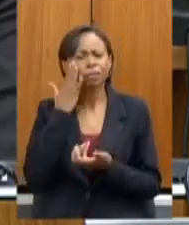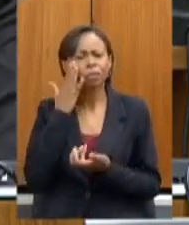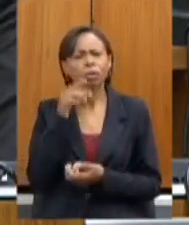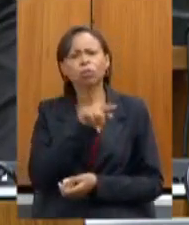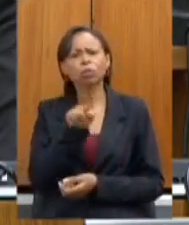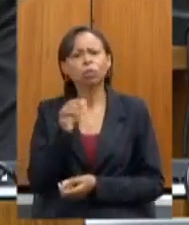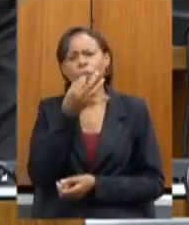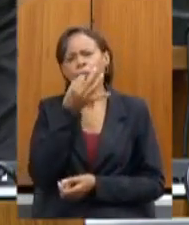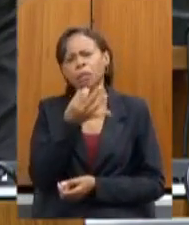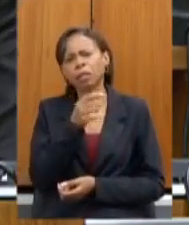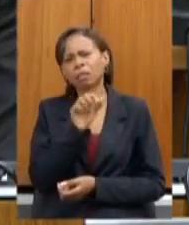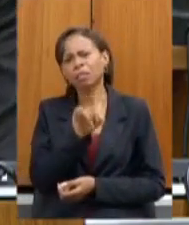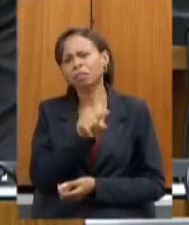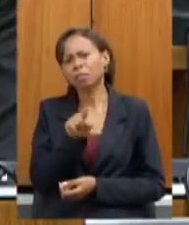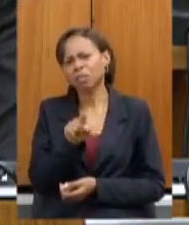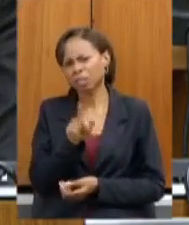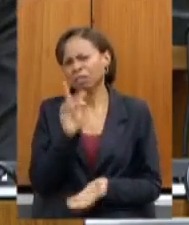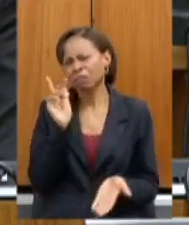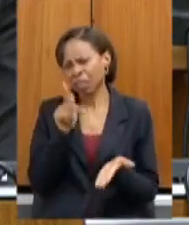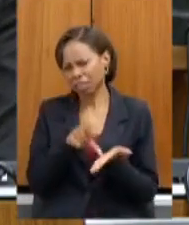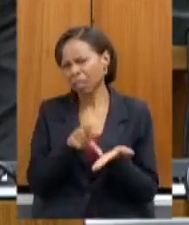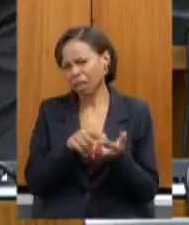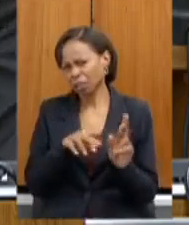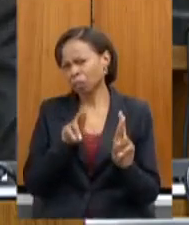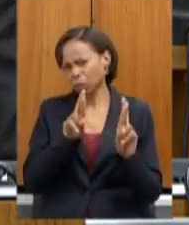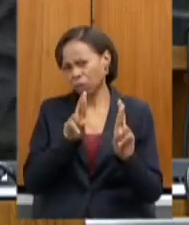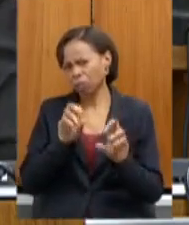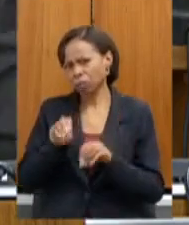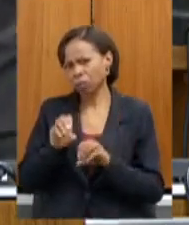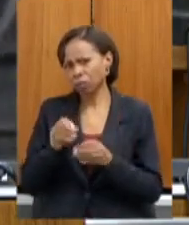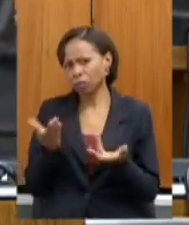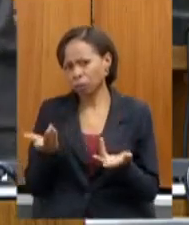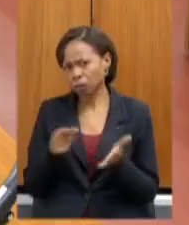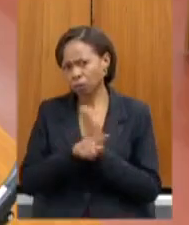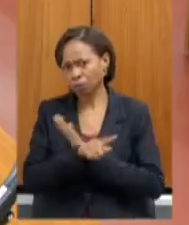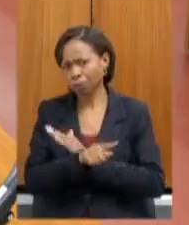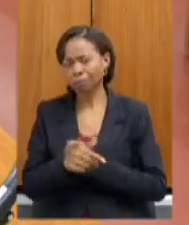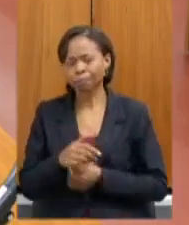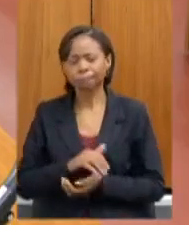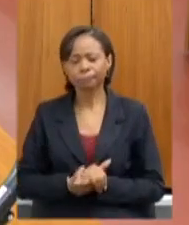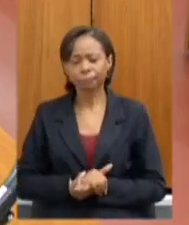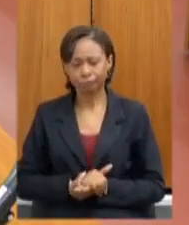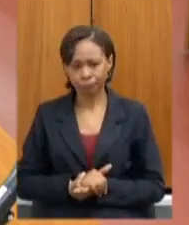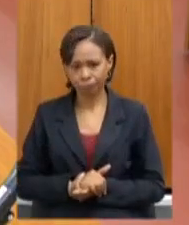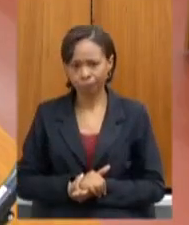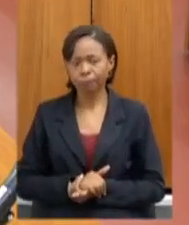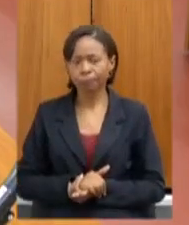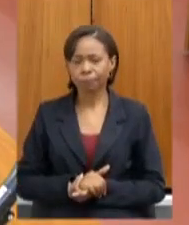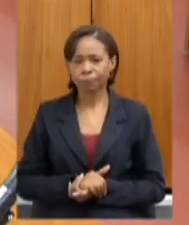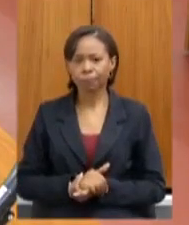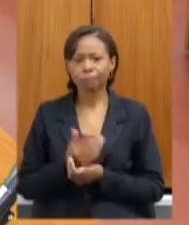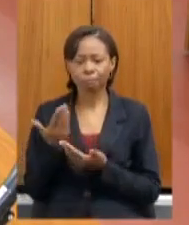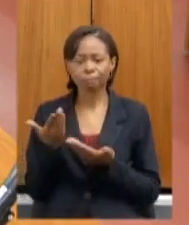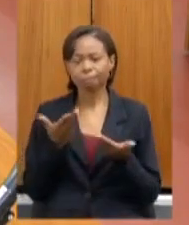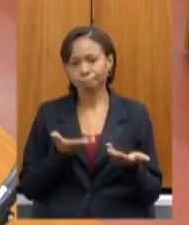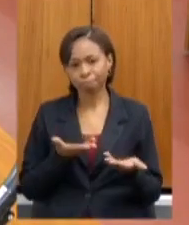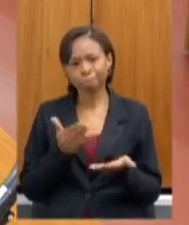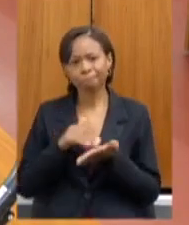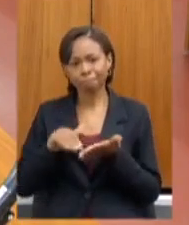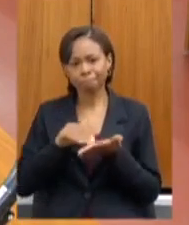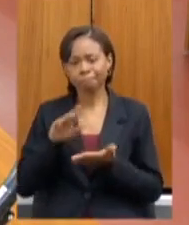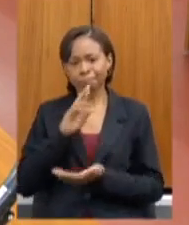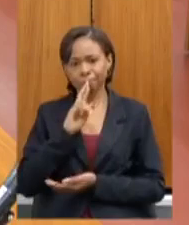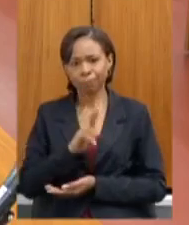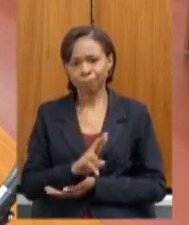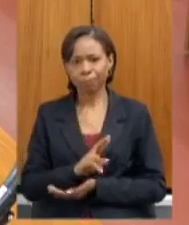comprometidos com a educação obrigado obrigado deputado passo as considerações da secretária Júlia